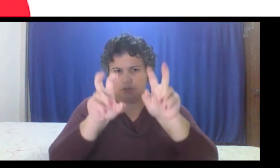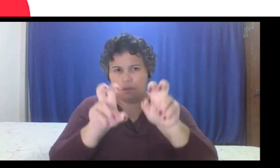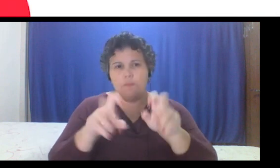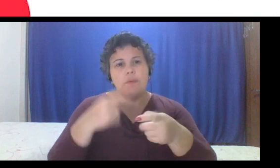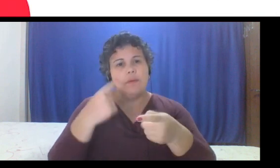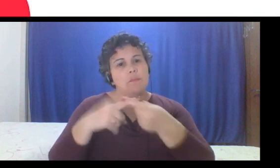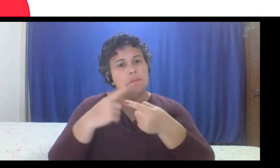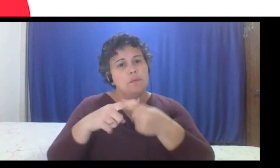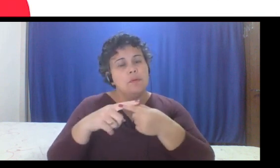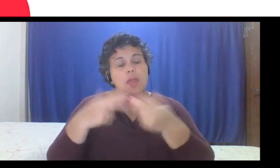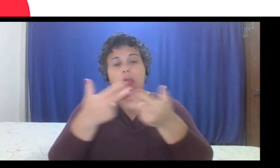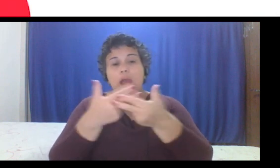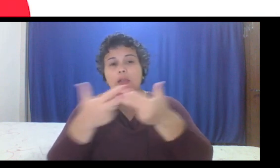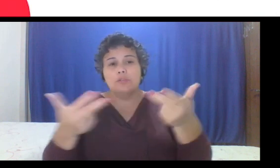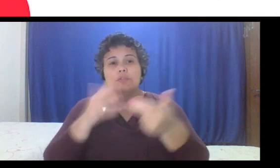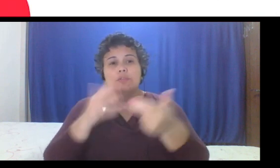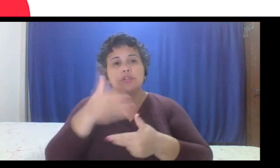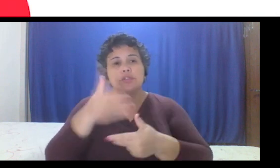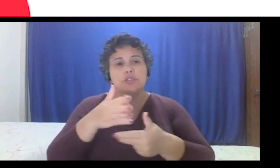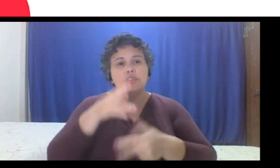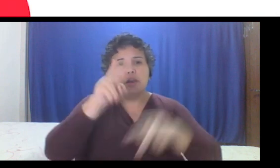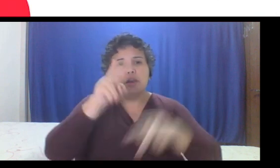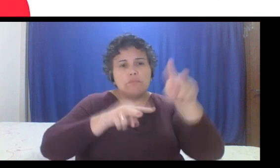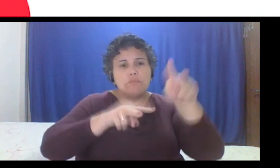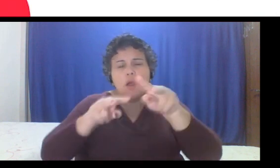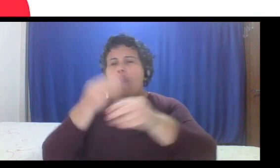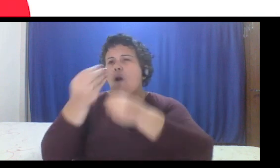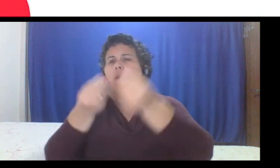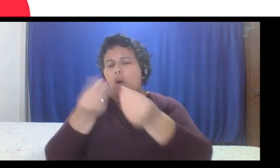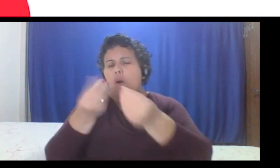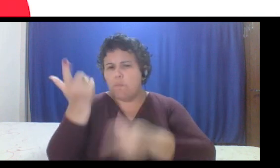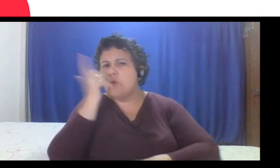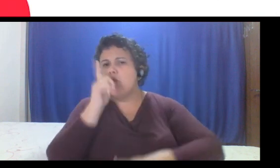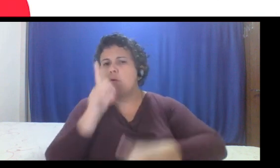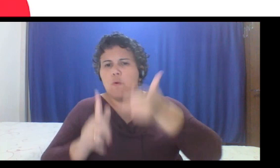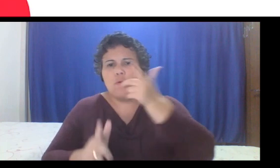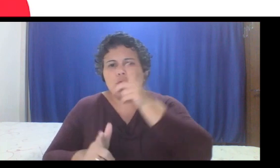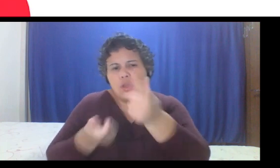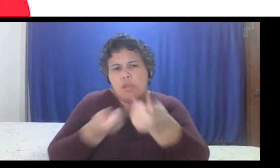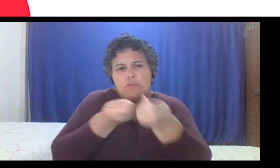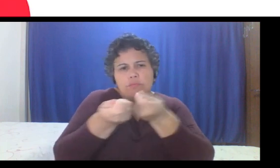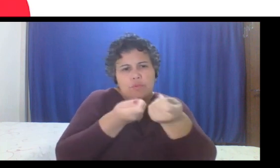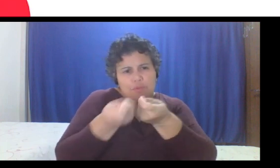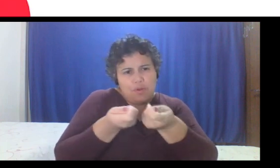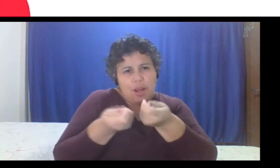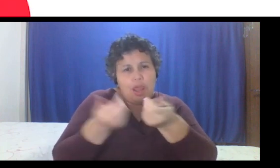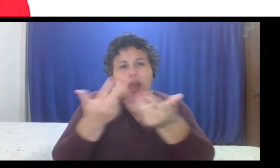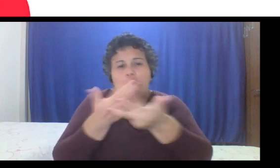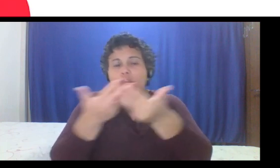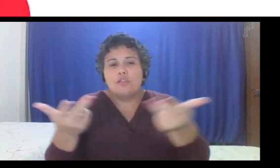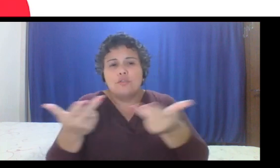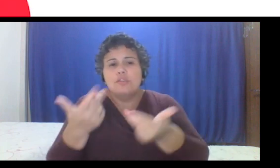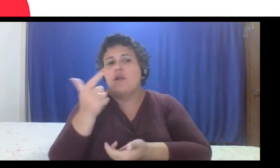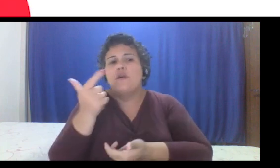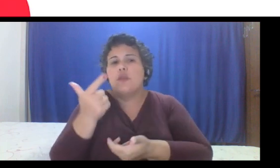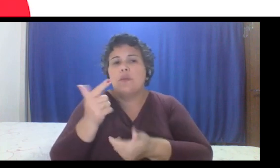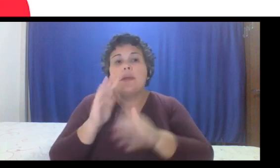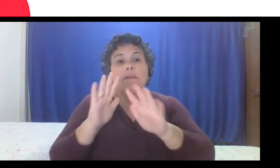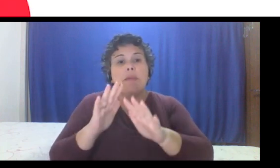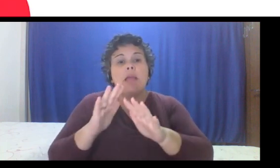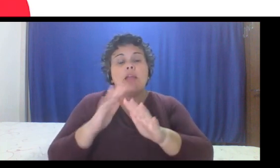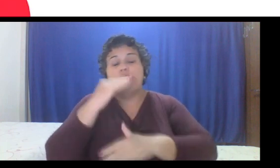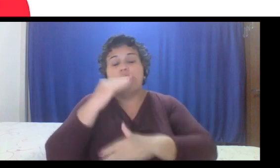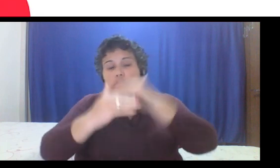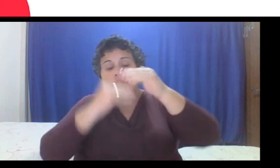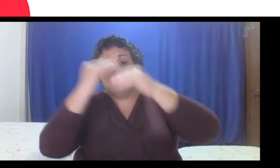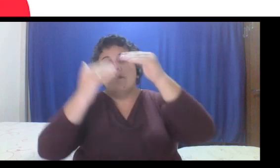importante eu saber como eu posso medir, né, e o que eu ainda não tenho funcionando, mas o que eu vou desenvolver, eu tenho que saber o que que eu vou